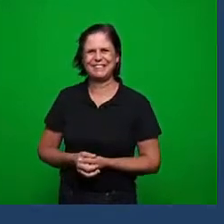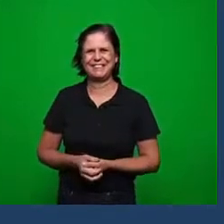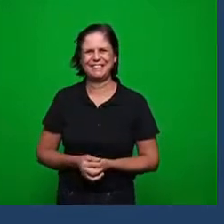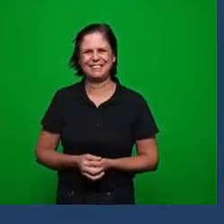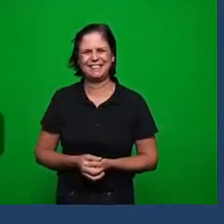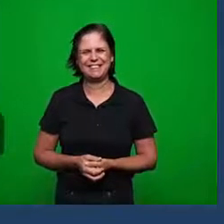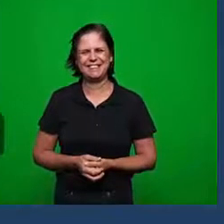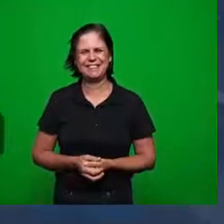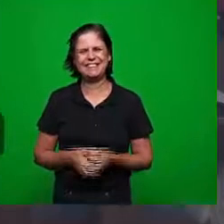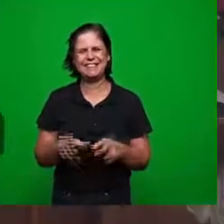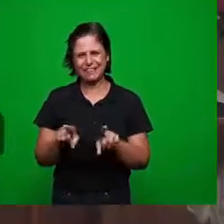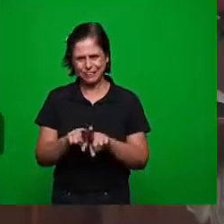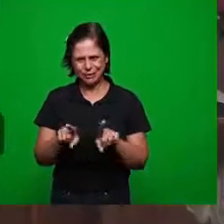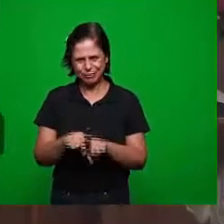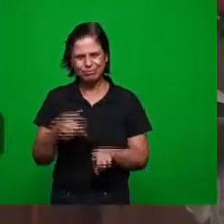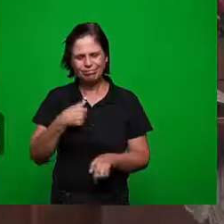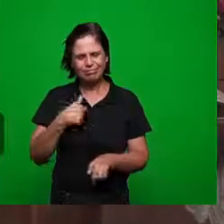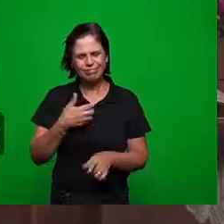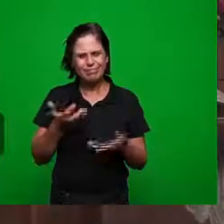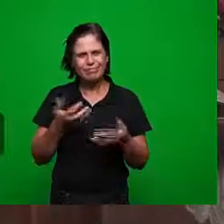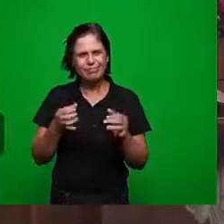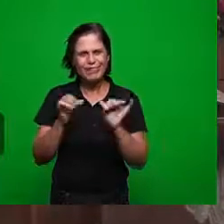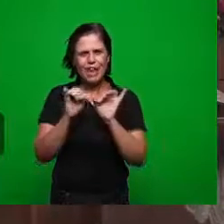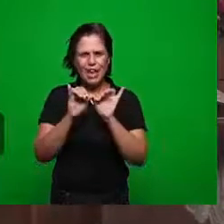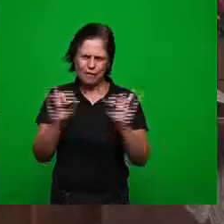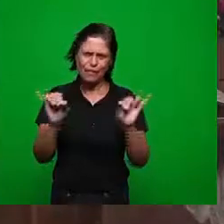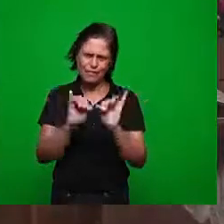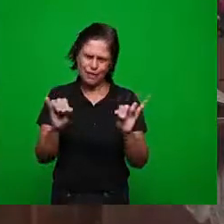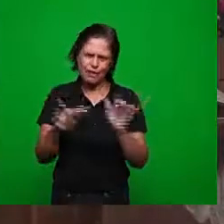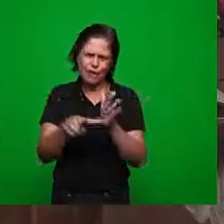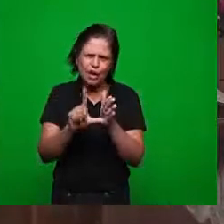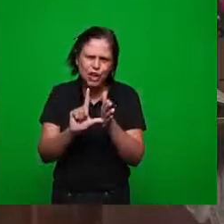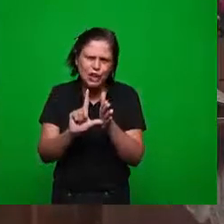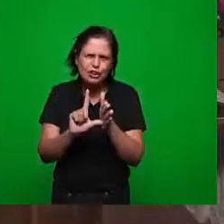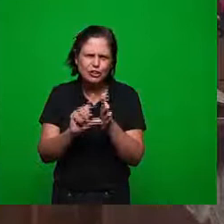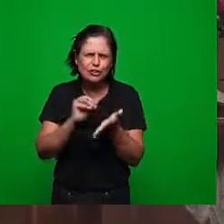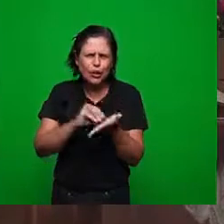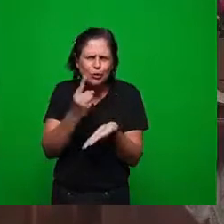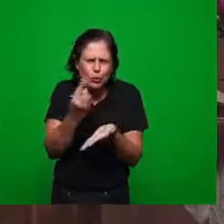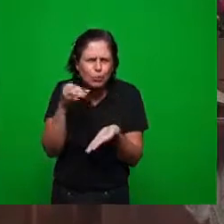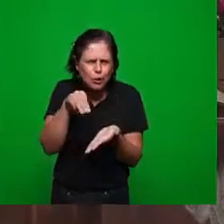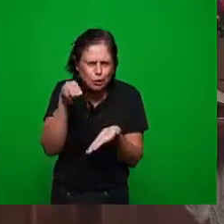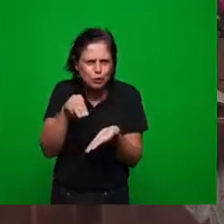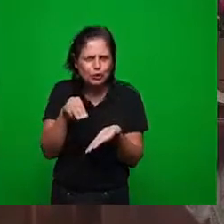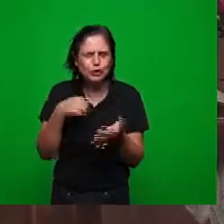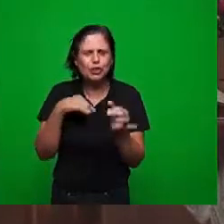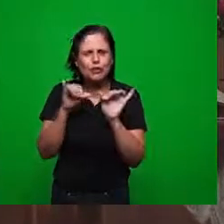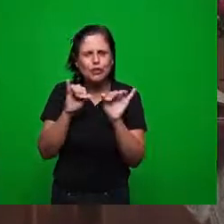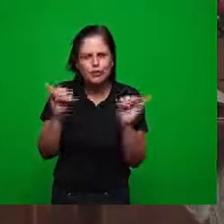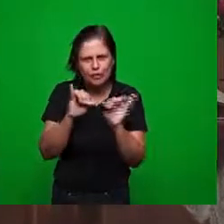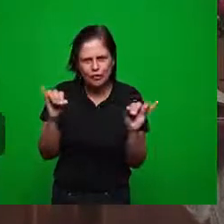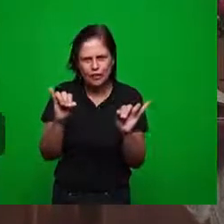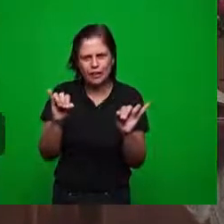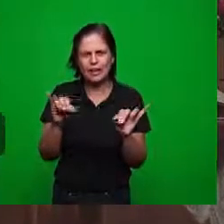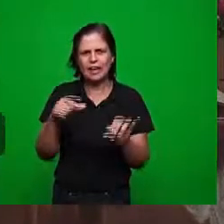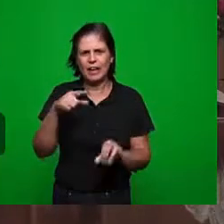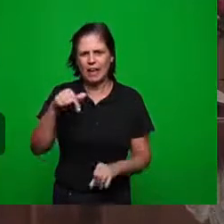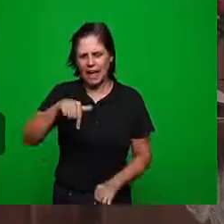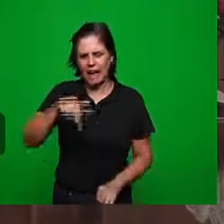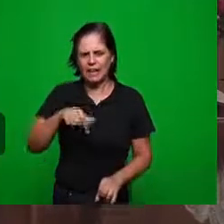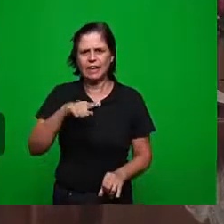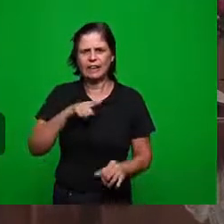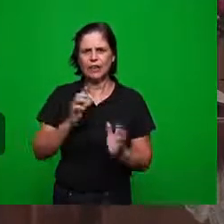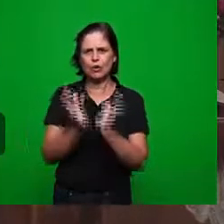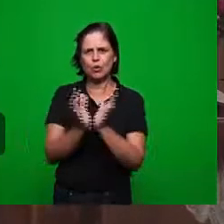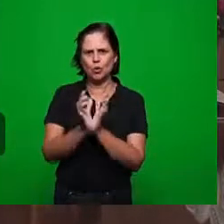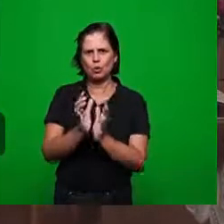eu gostaria de informar os irmãos aqui já terminando temos um minuto aqui para nós aqui temos presente conosco o